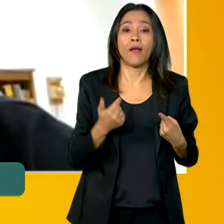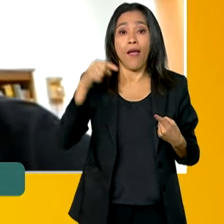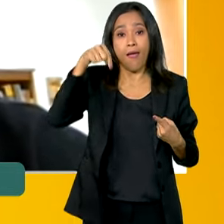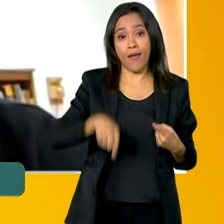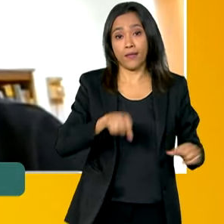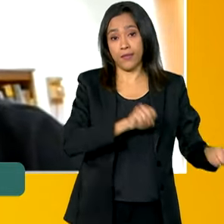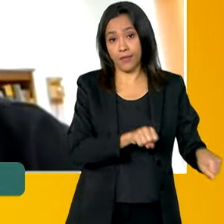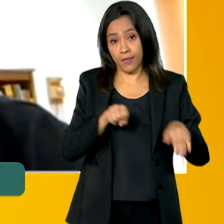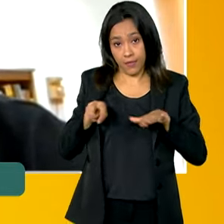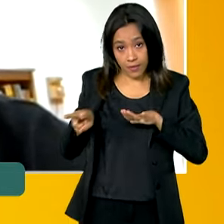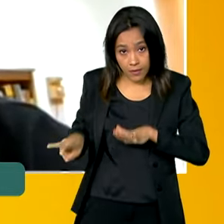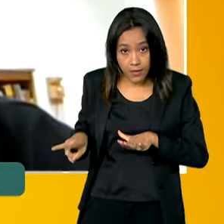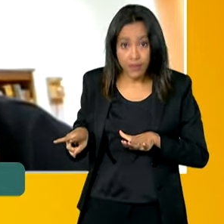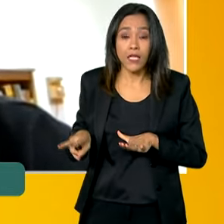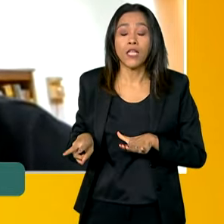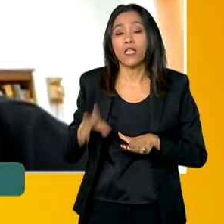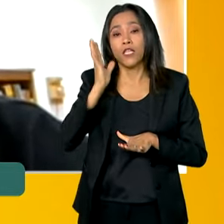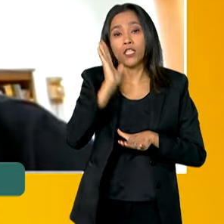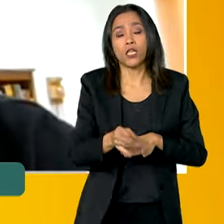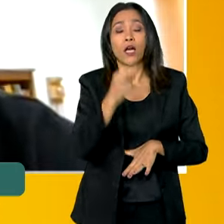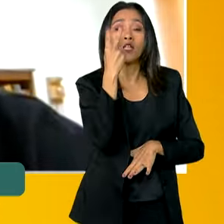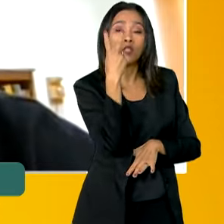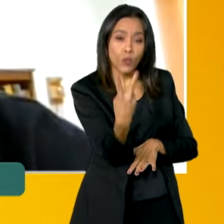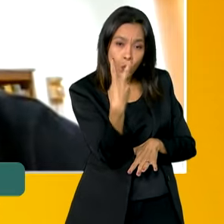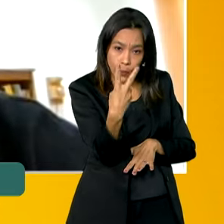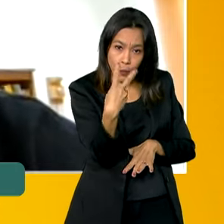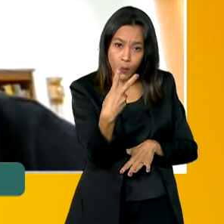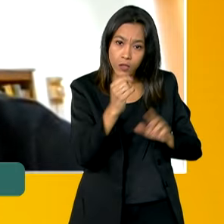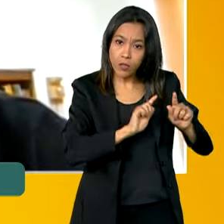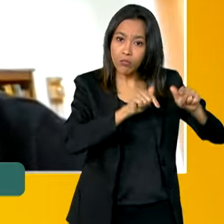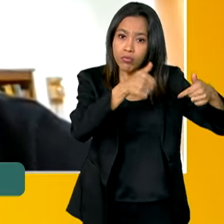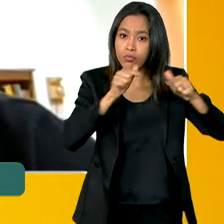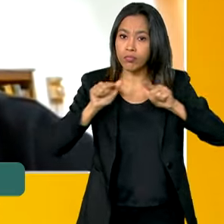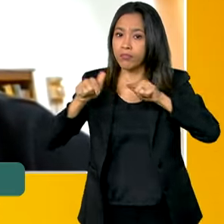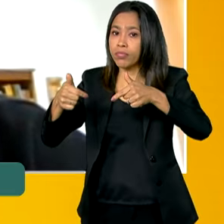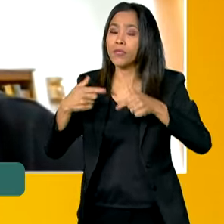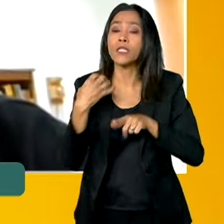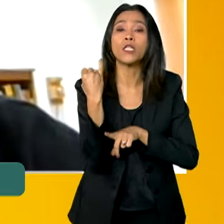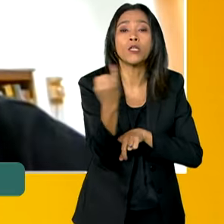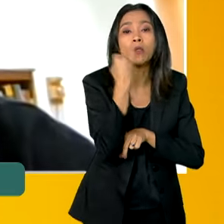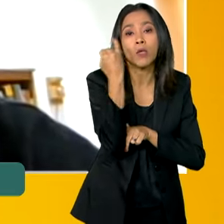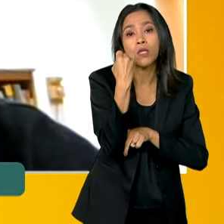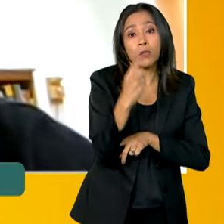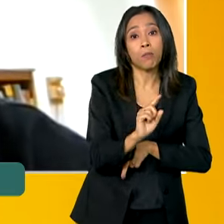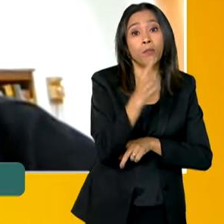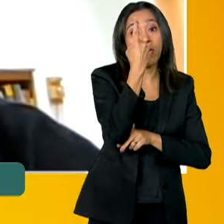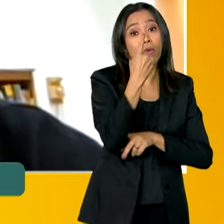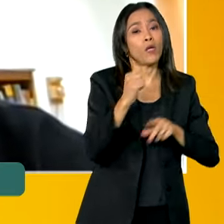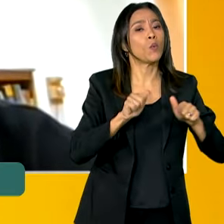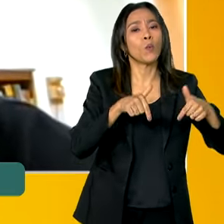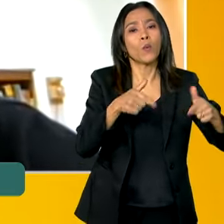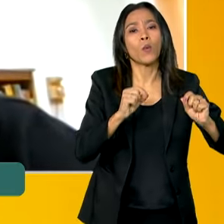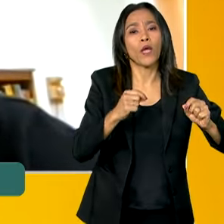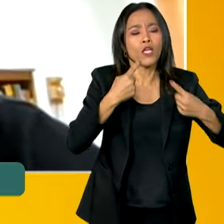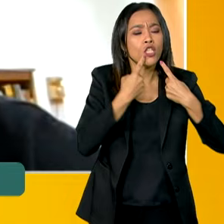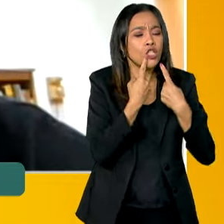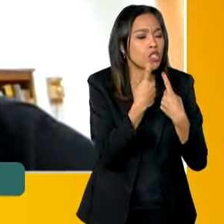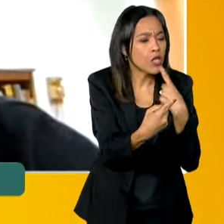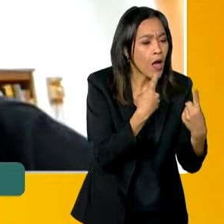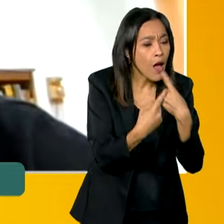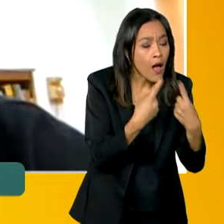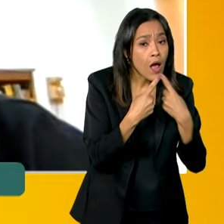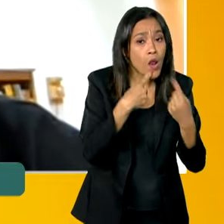semana a gente fez duas atividades importantíssimas, a primeira foi um diálogo com todas as secretárias